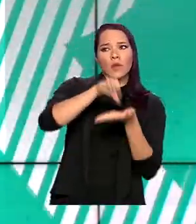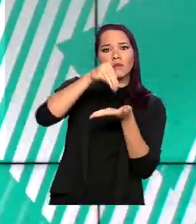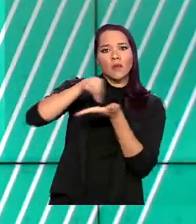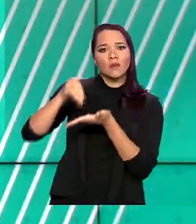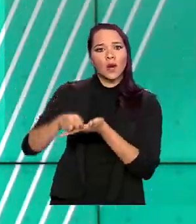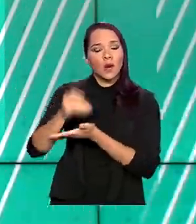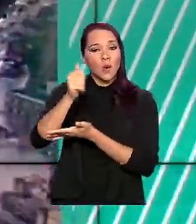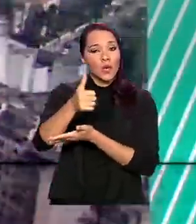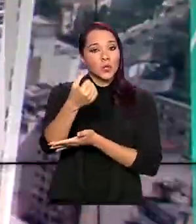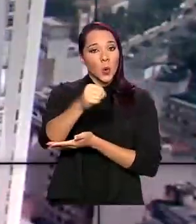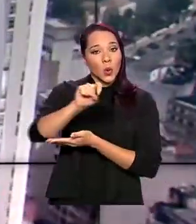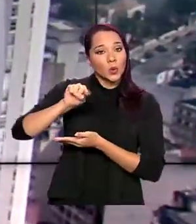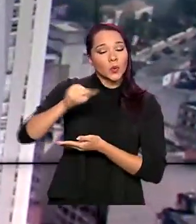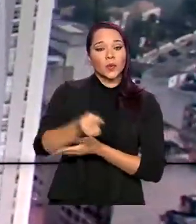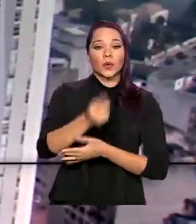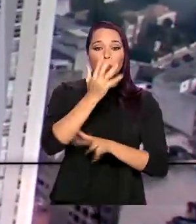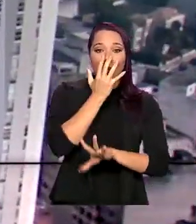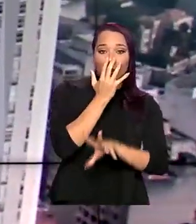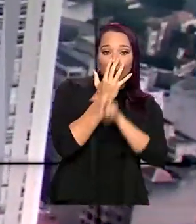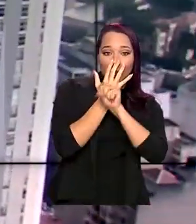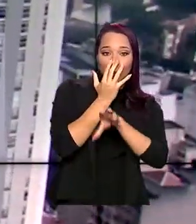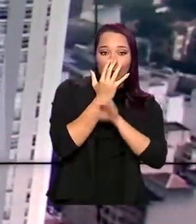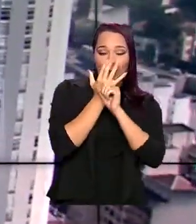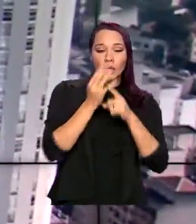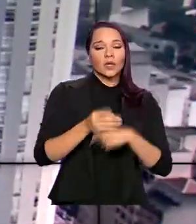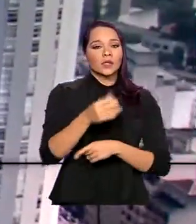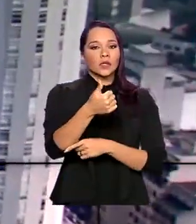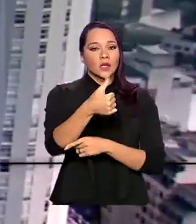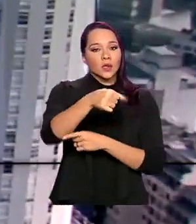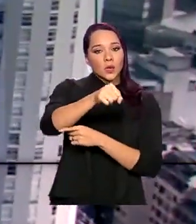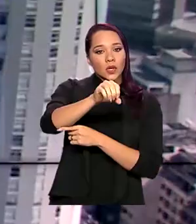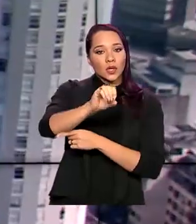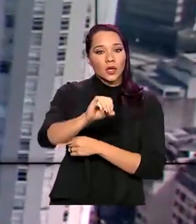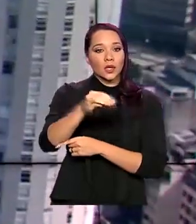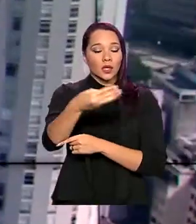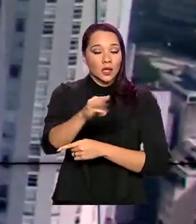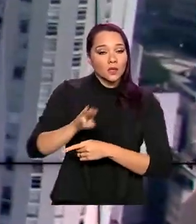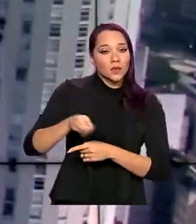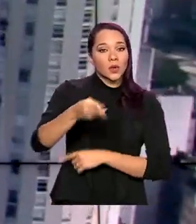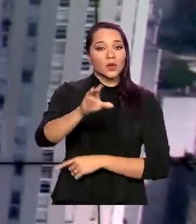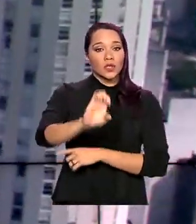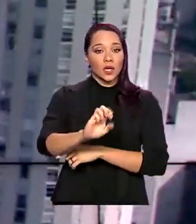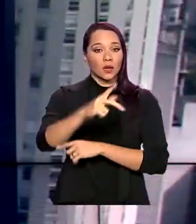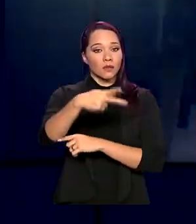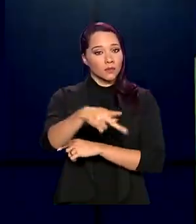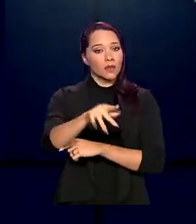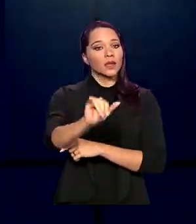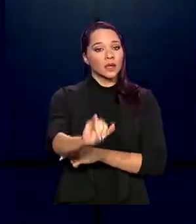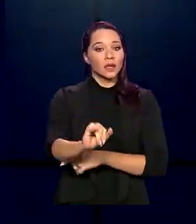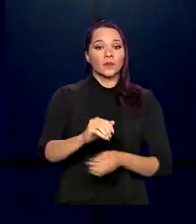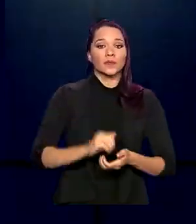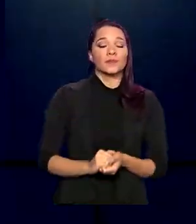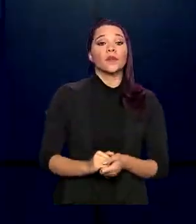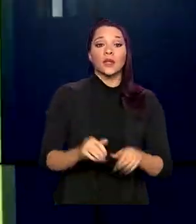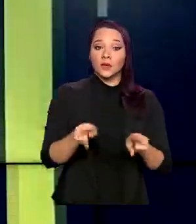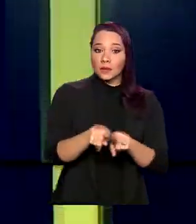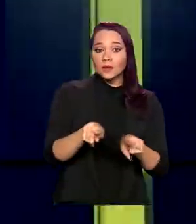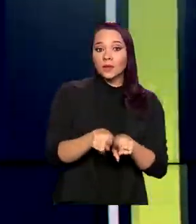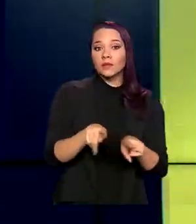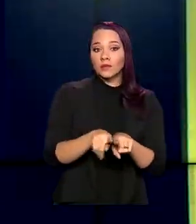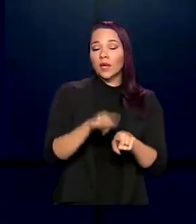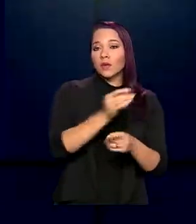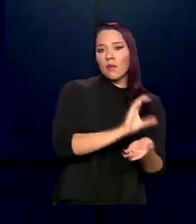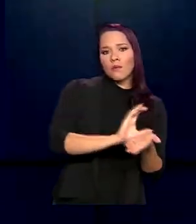quase oito mil ventiladores pulmonares, 183 milhões de equipamentos de proteção individual, além de